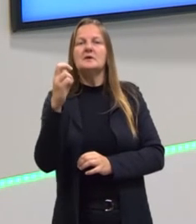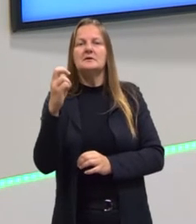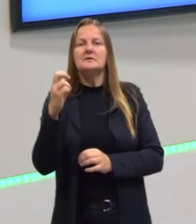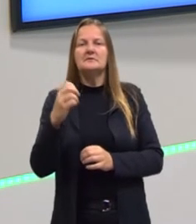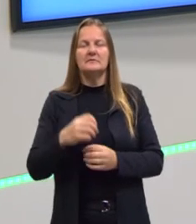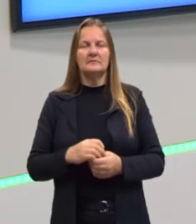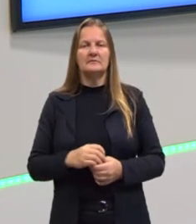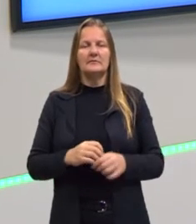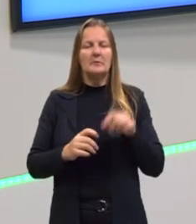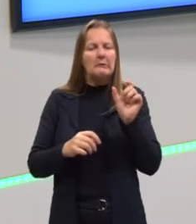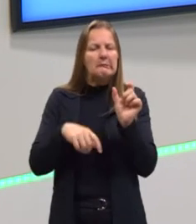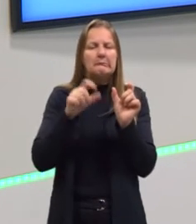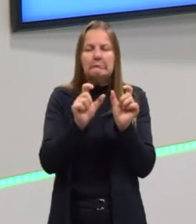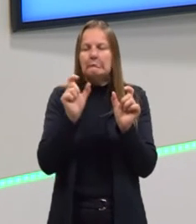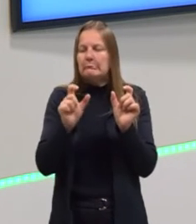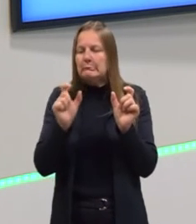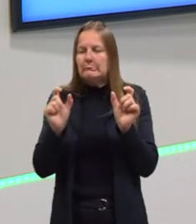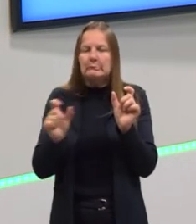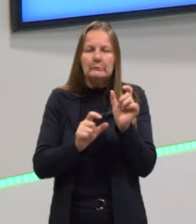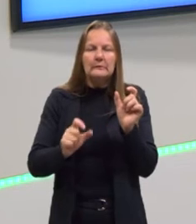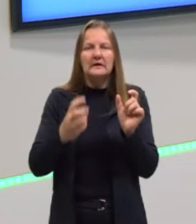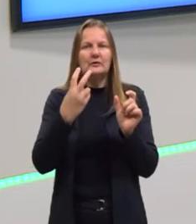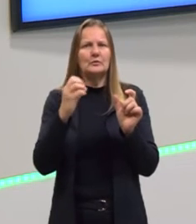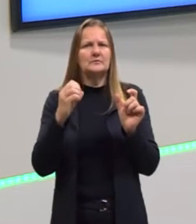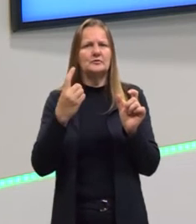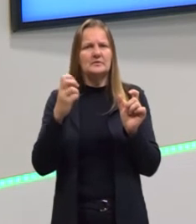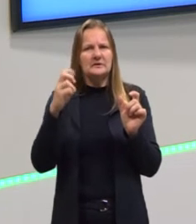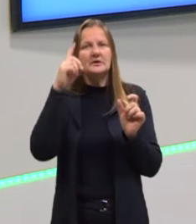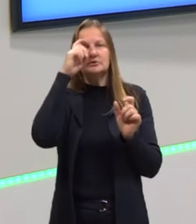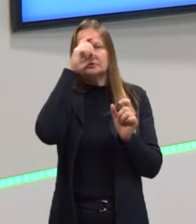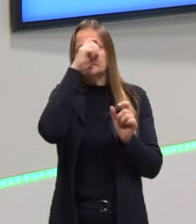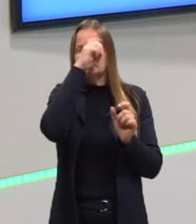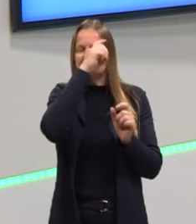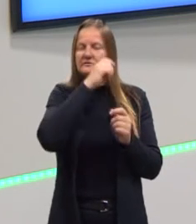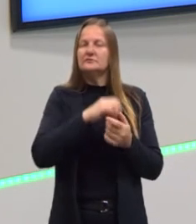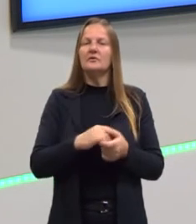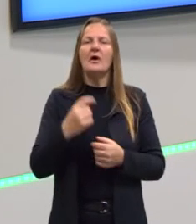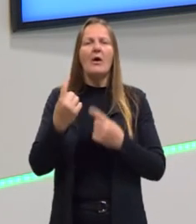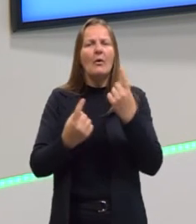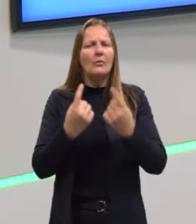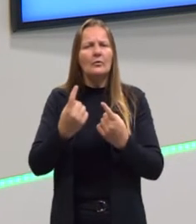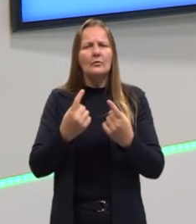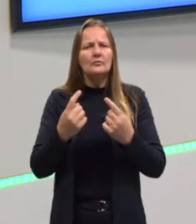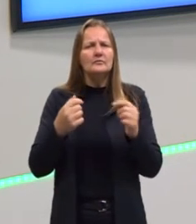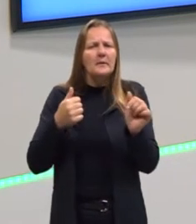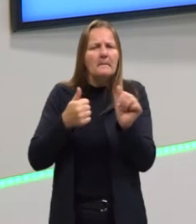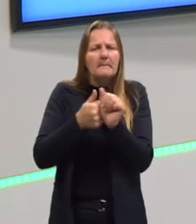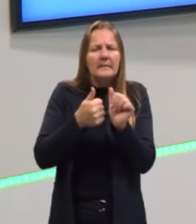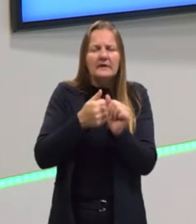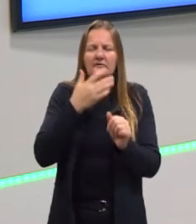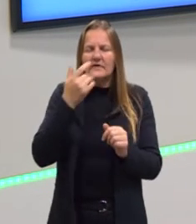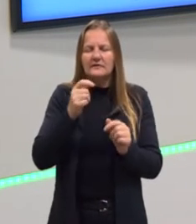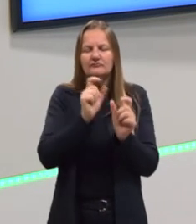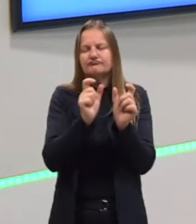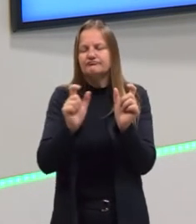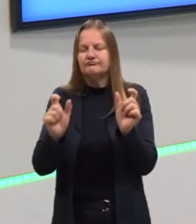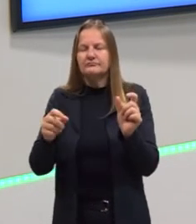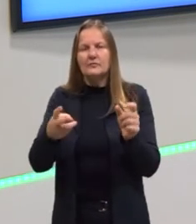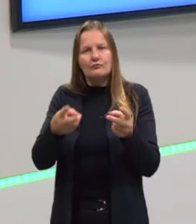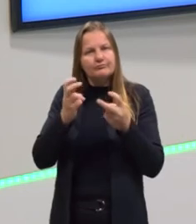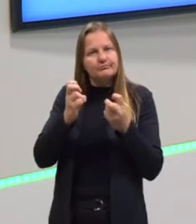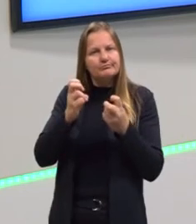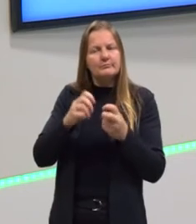construir a sequência e descobrir o termo, né? Algumas sequências a gente quer um termo muito próximo, né? Do que a gente consegue